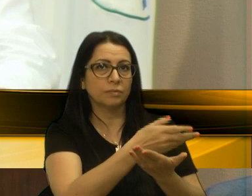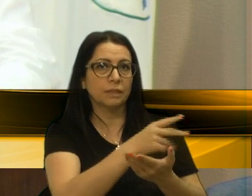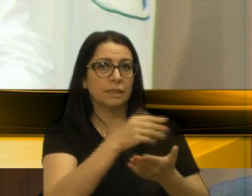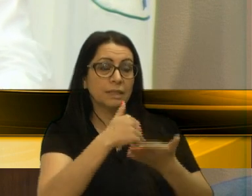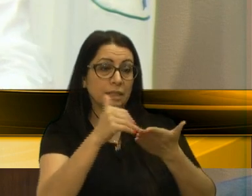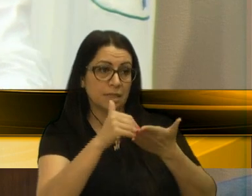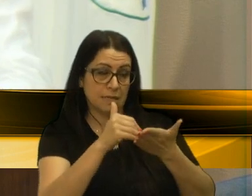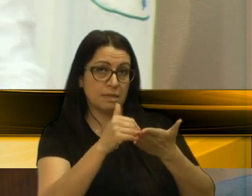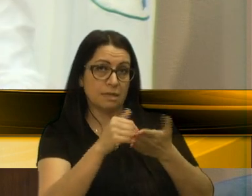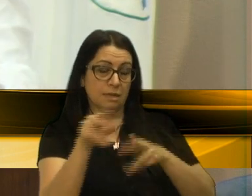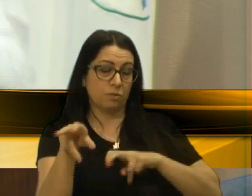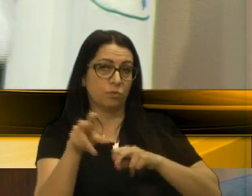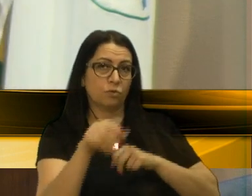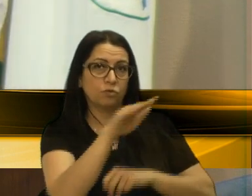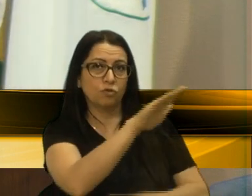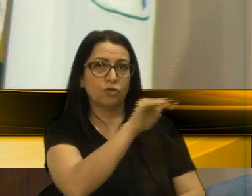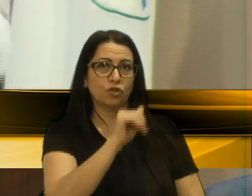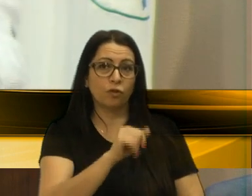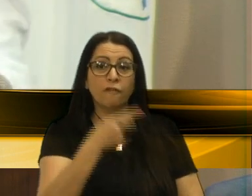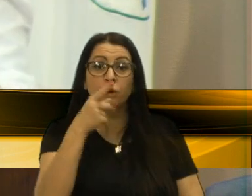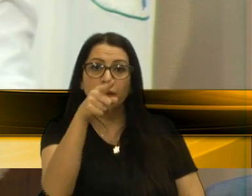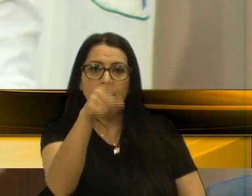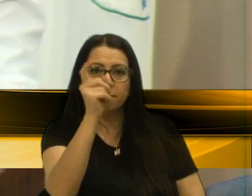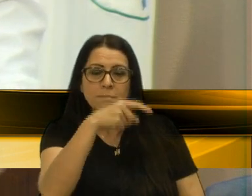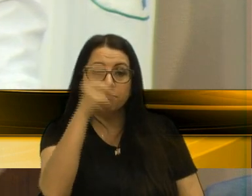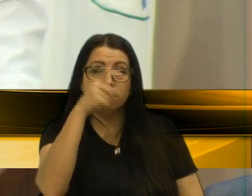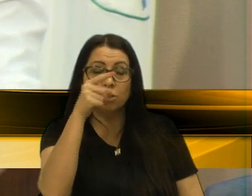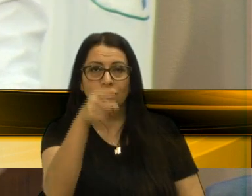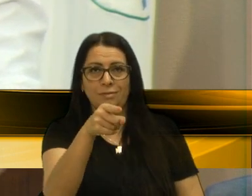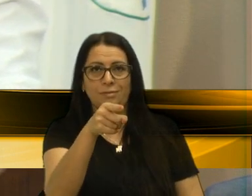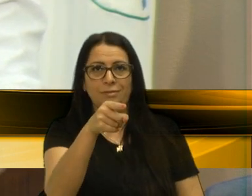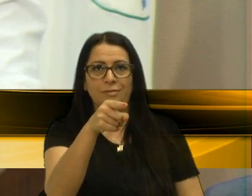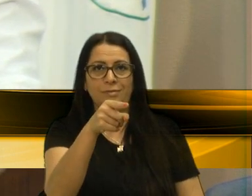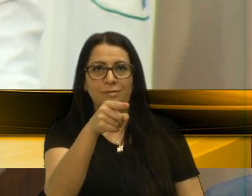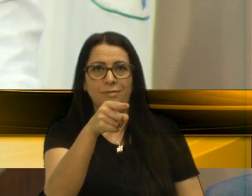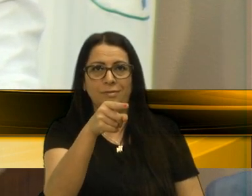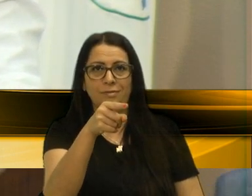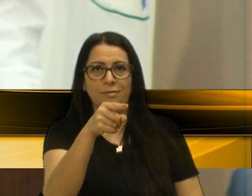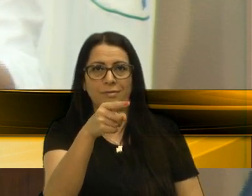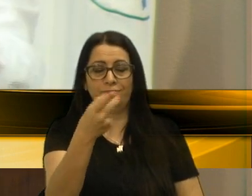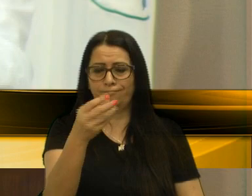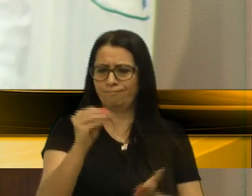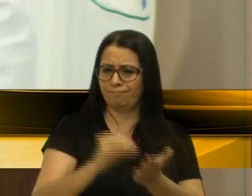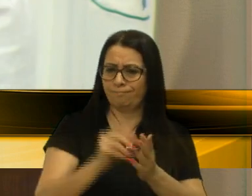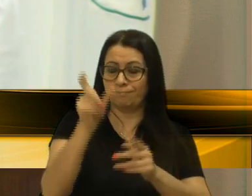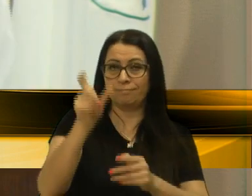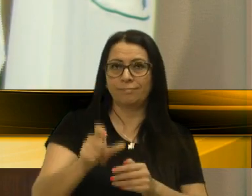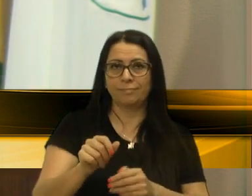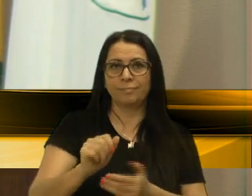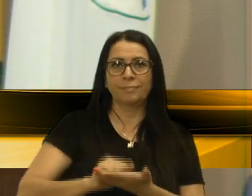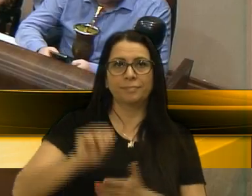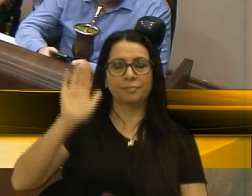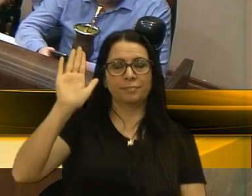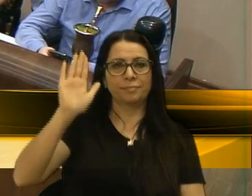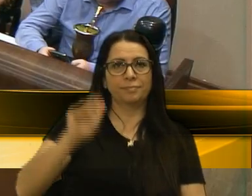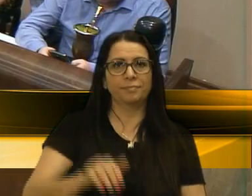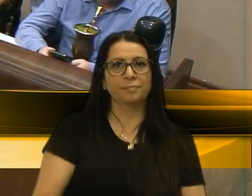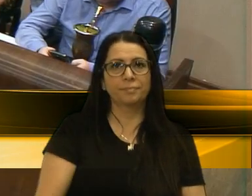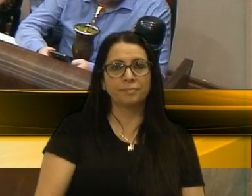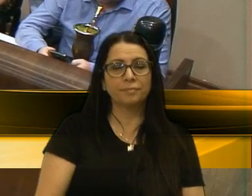da Agricultura o chamou de mentiroso lá, né? A falta total de compostura... Estão pela ordem, presidente. Estão pela ordem, senhor presidente. Muito